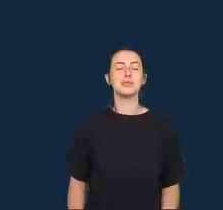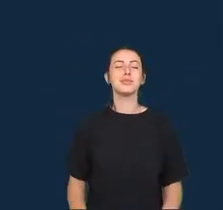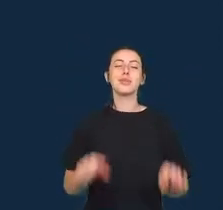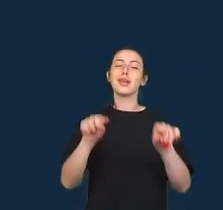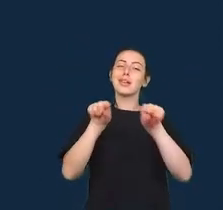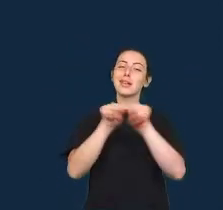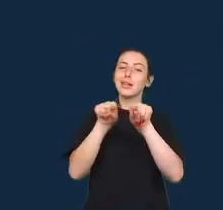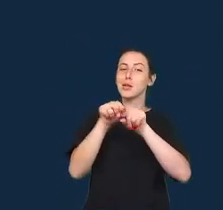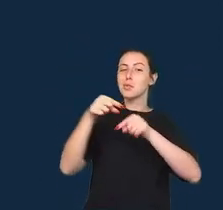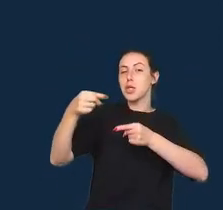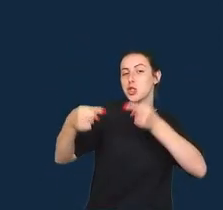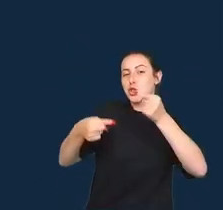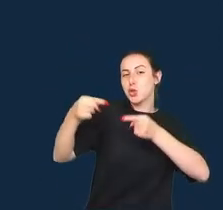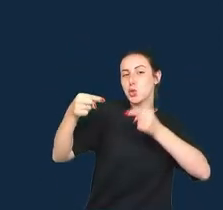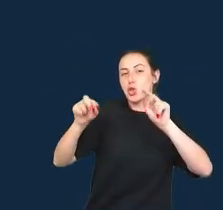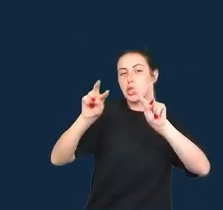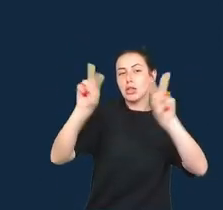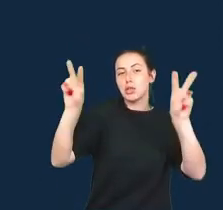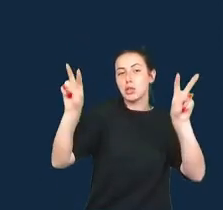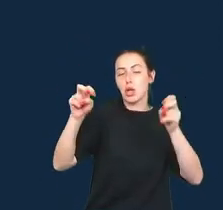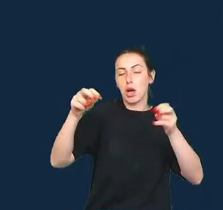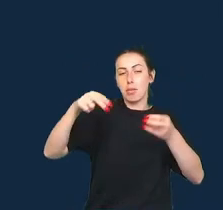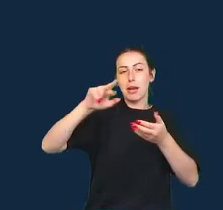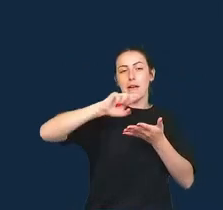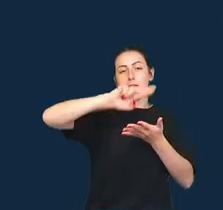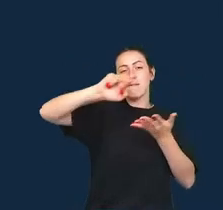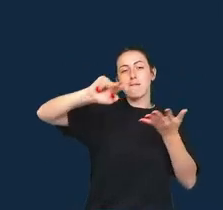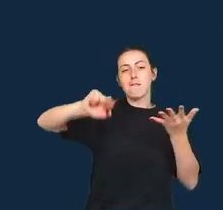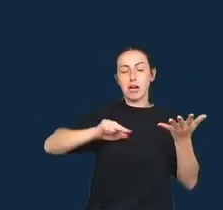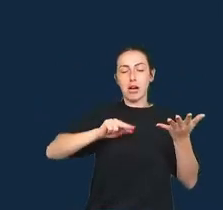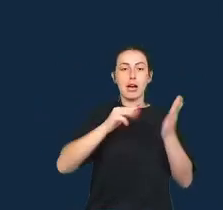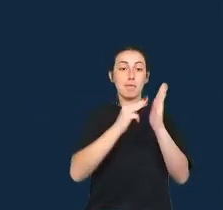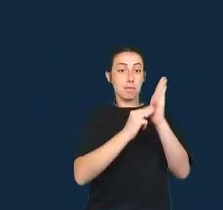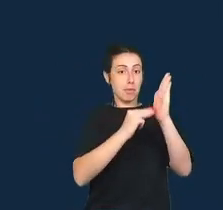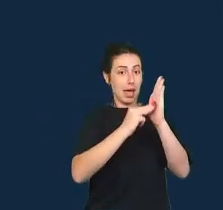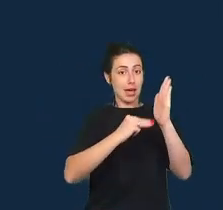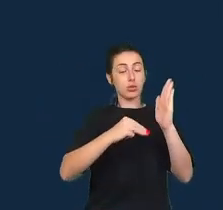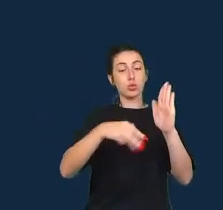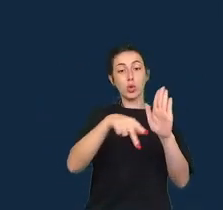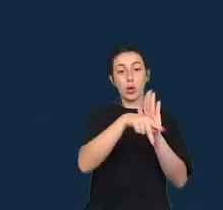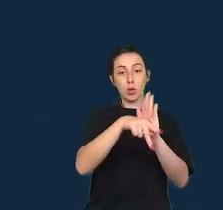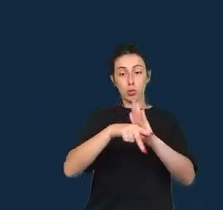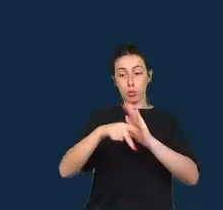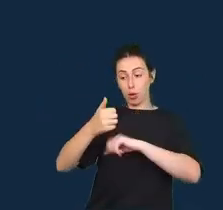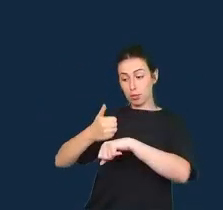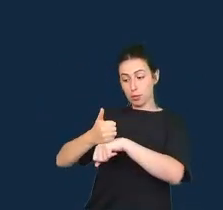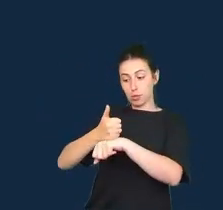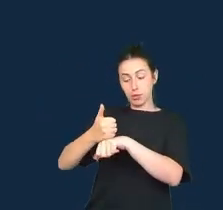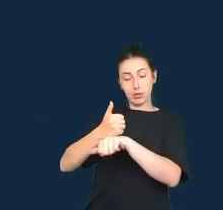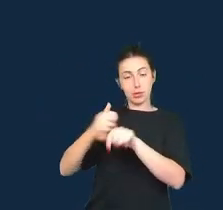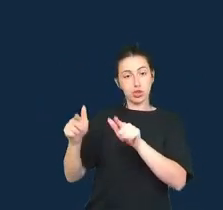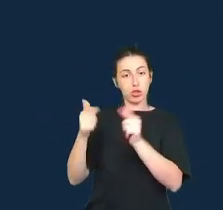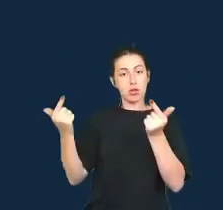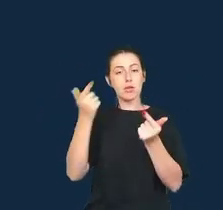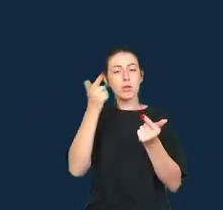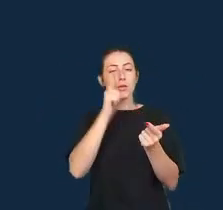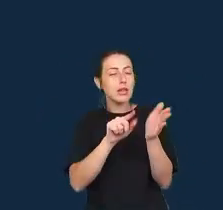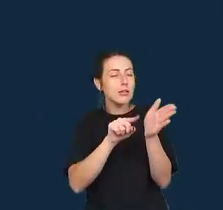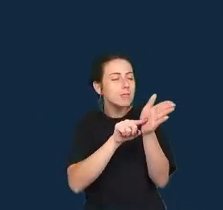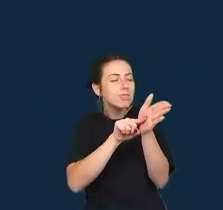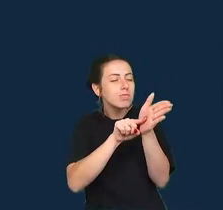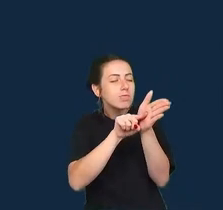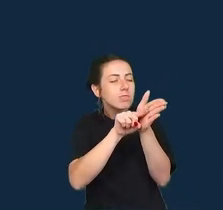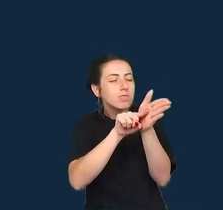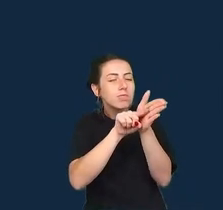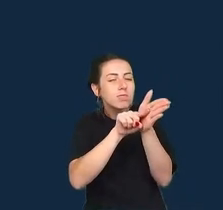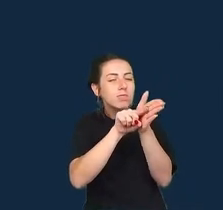de métodos que os jornalistas usam para investigar o poder dos algoritmos, desde